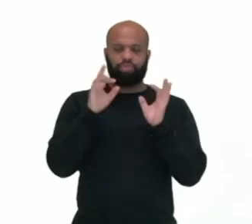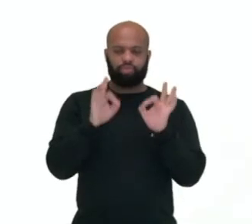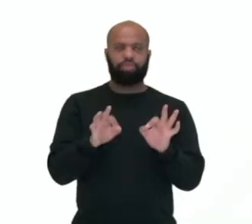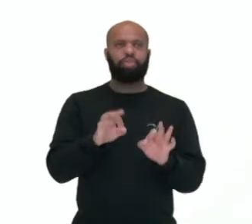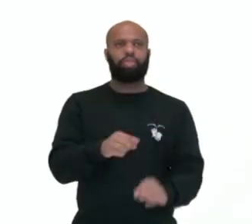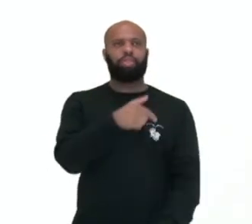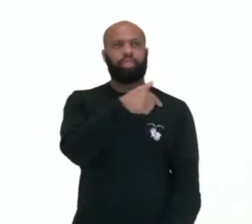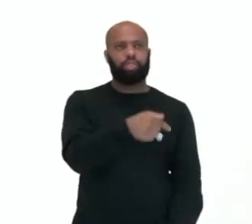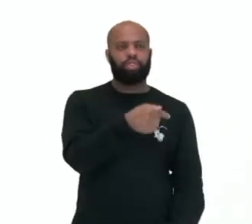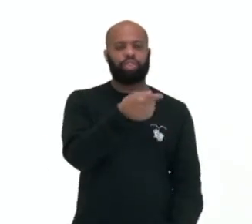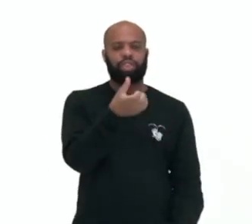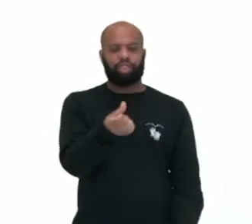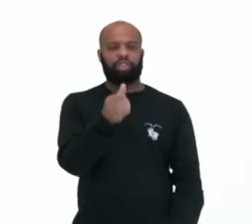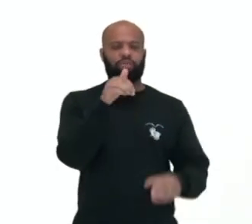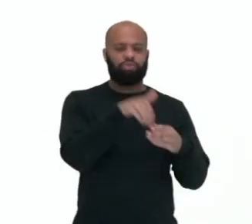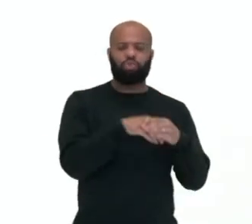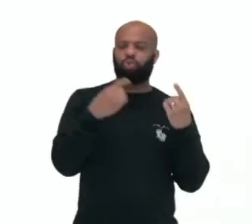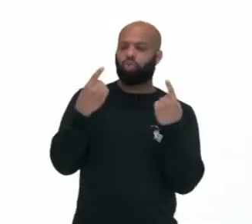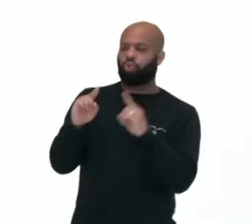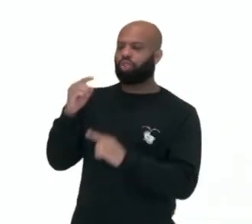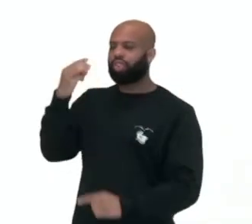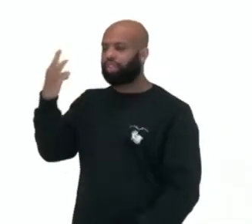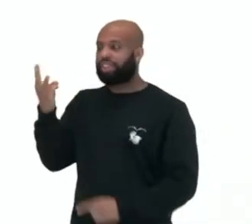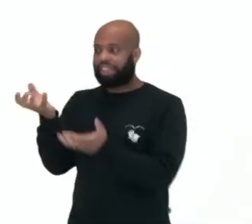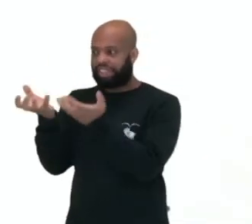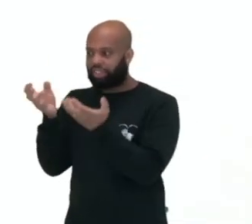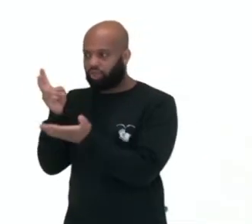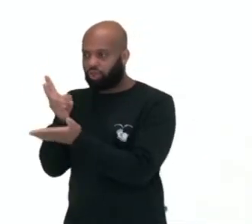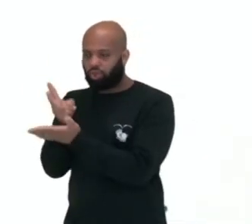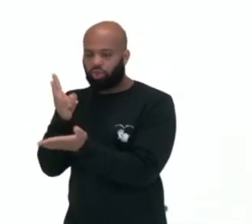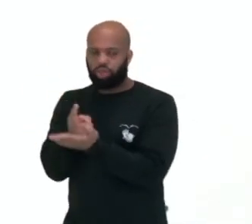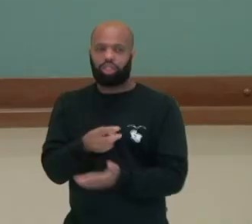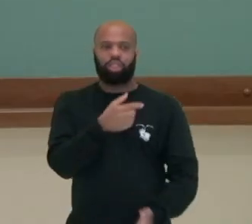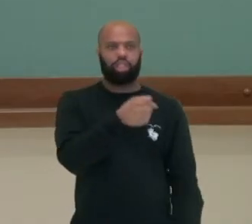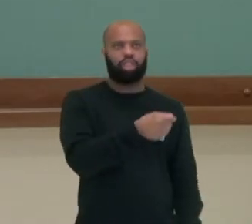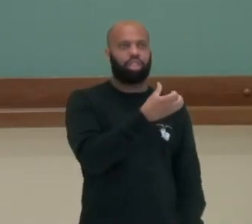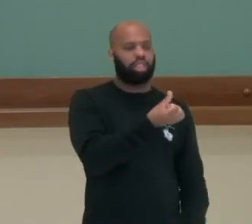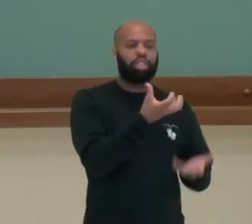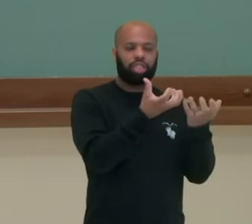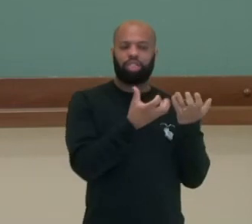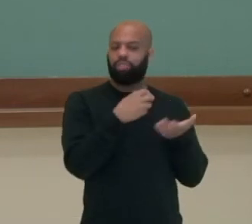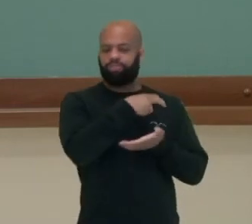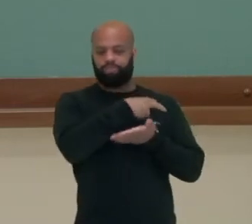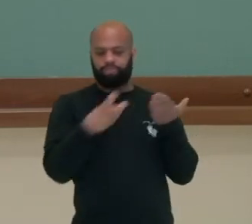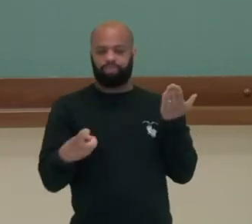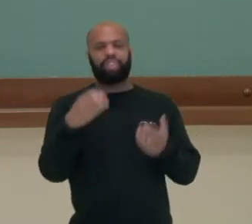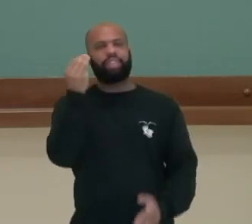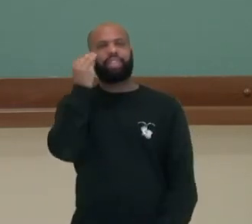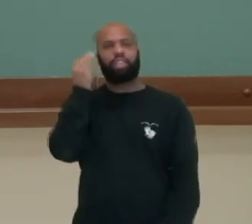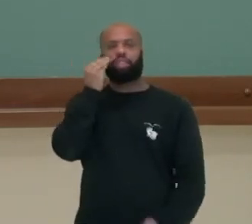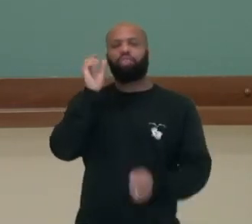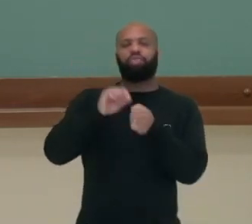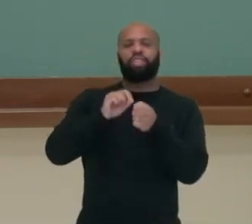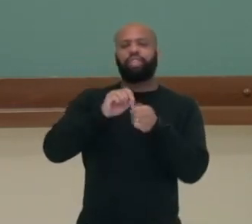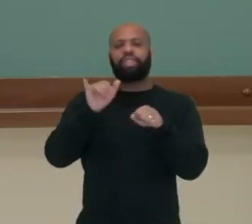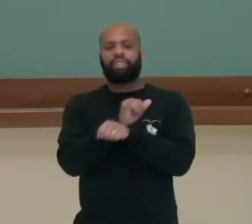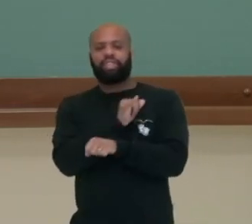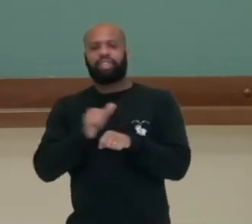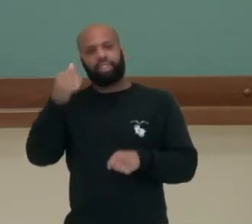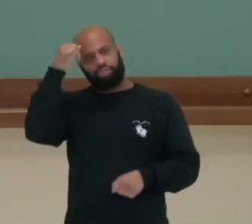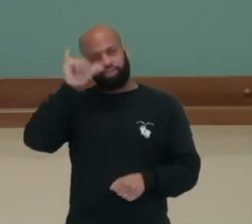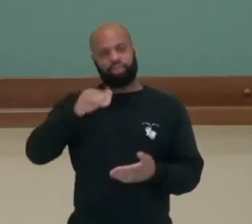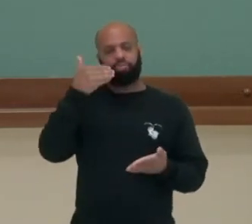76 votos a 3 no Senado. Ele tentou uma manobra para impedir a perda de seus direitos